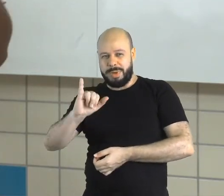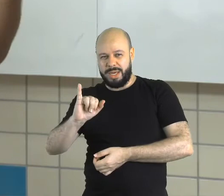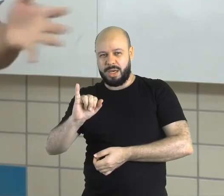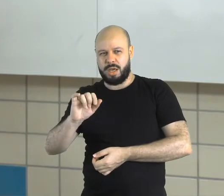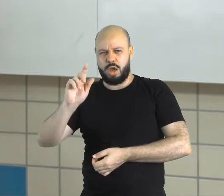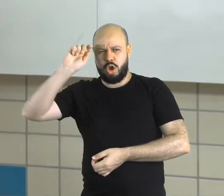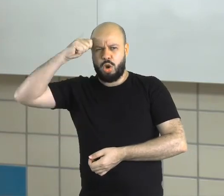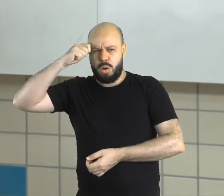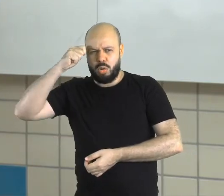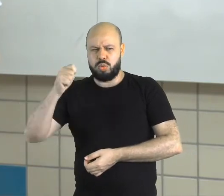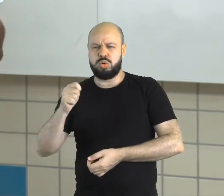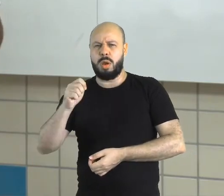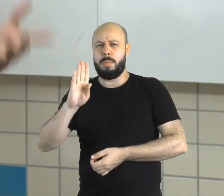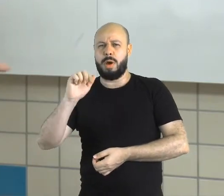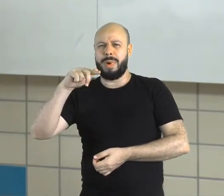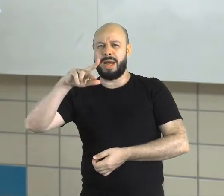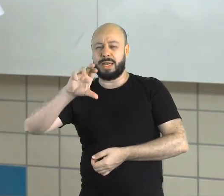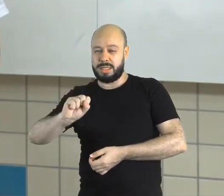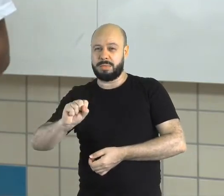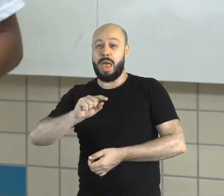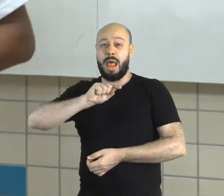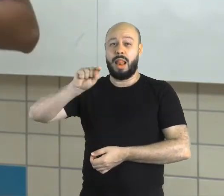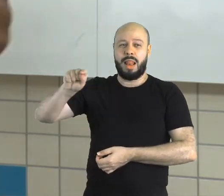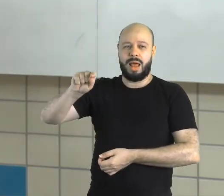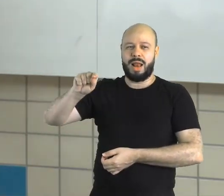na Serra da Barriga, né? Em Alagoas.